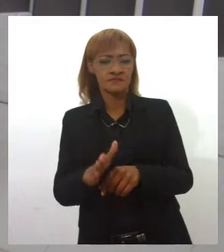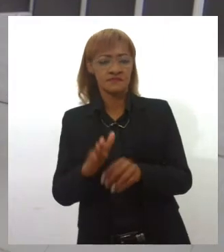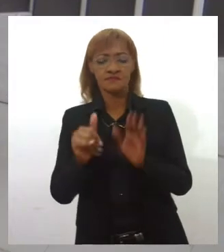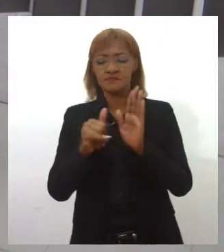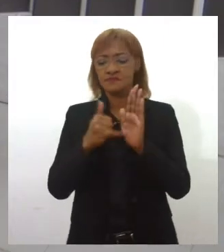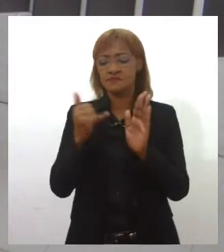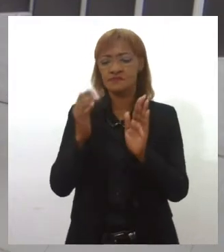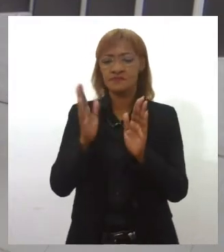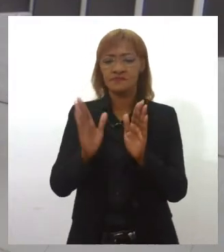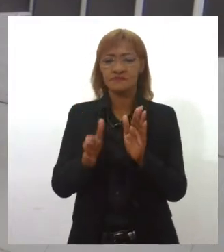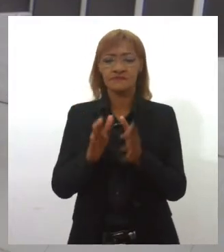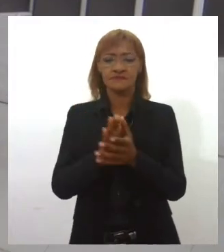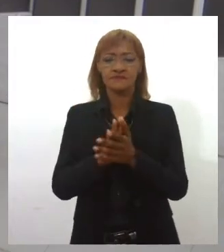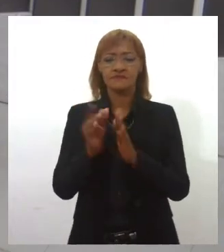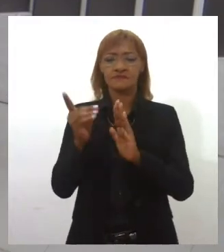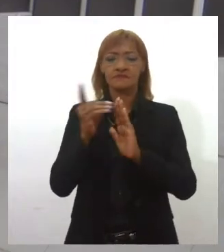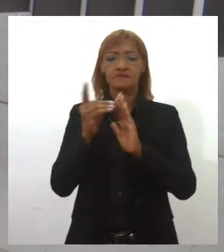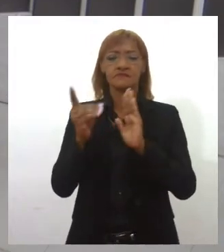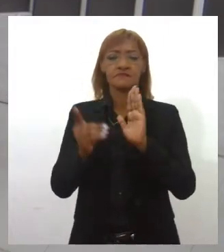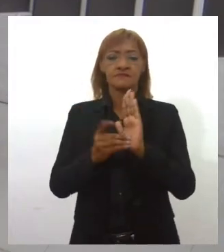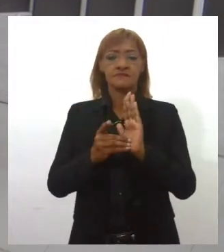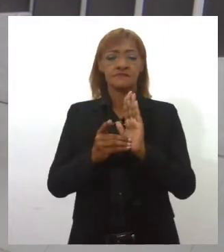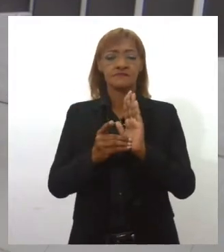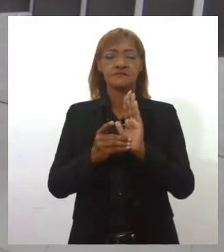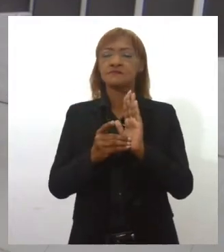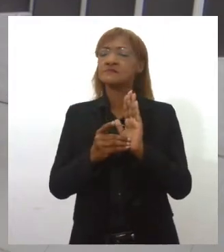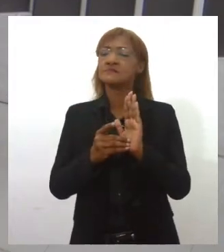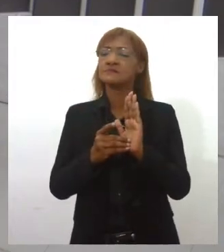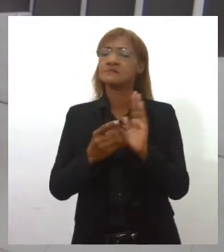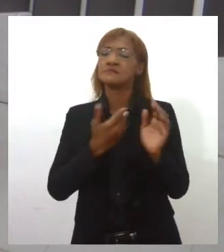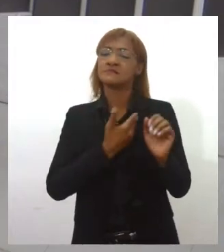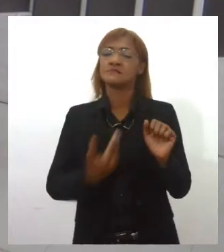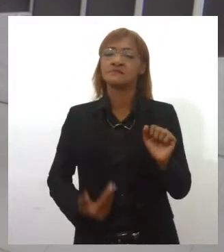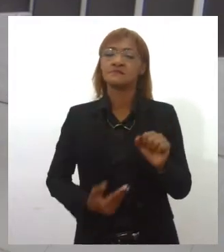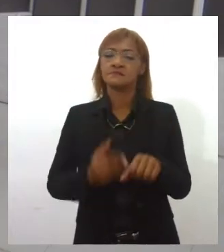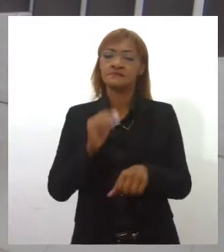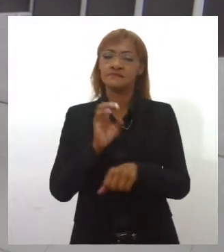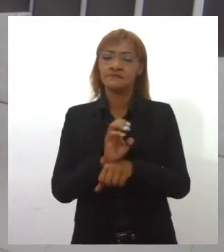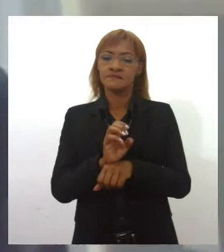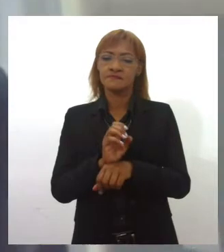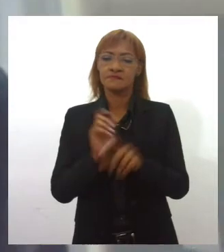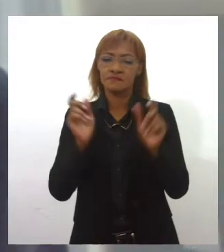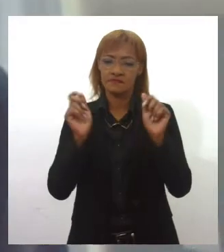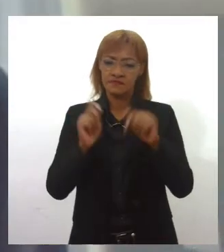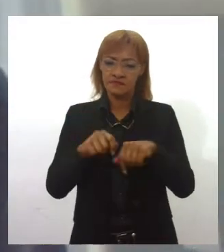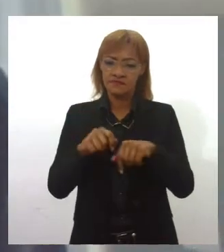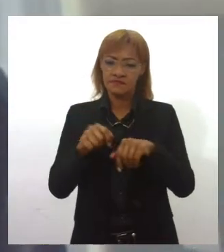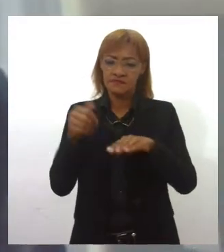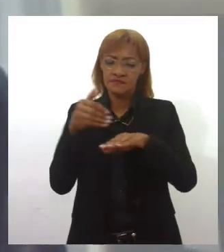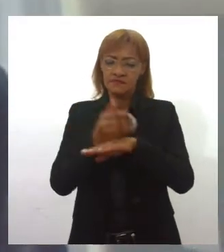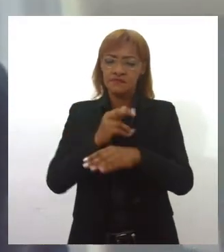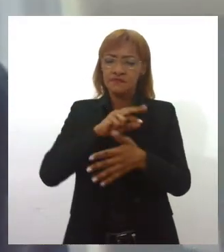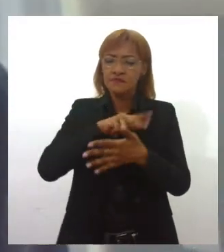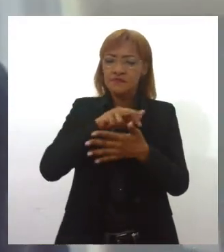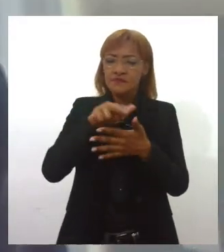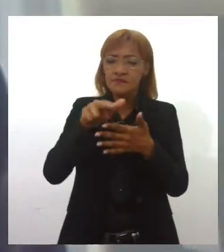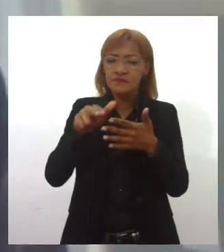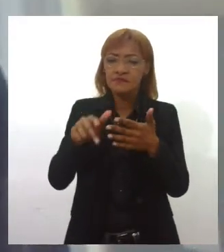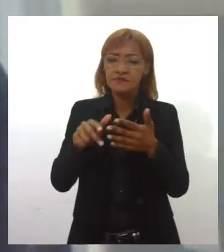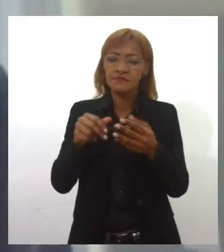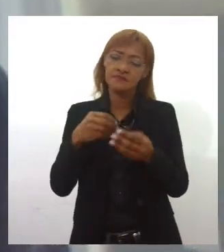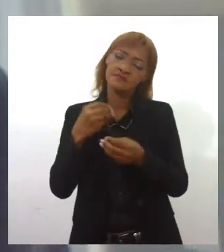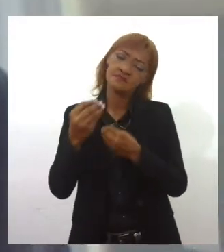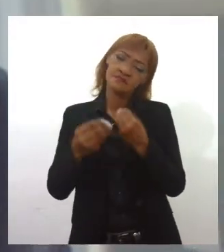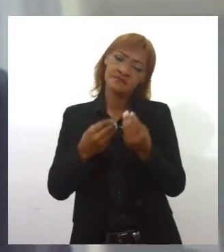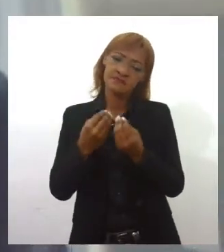por decreto do governo estadual que determina a participação de vários segmentos. A partir